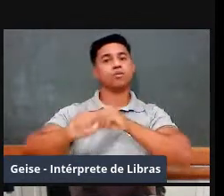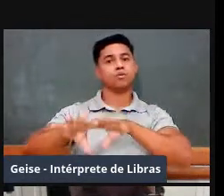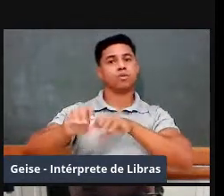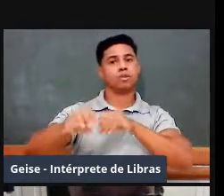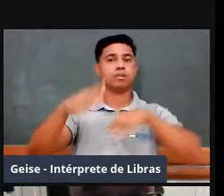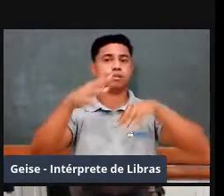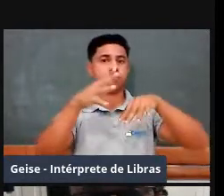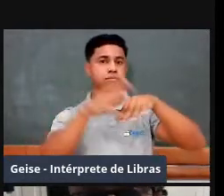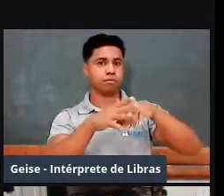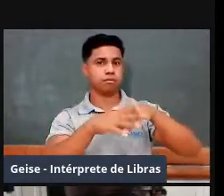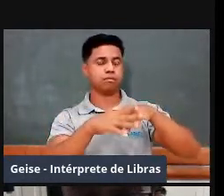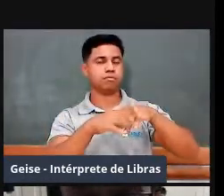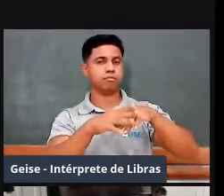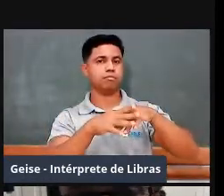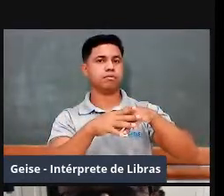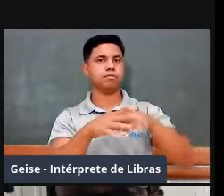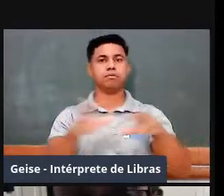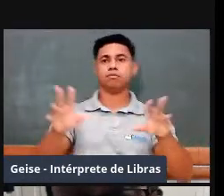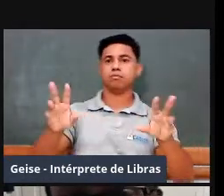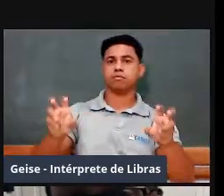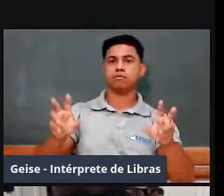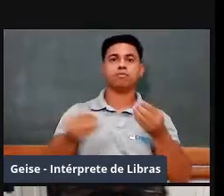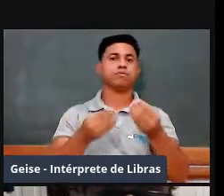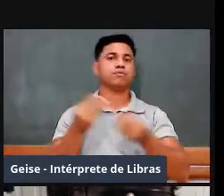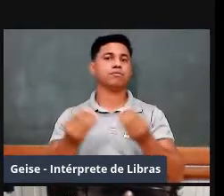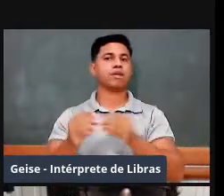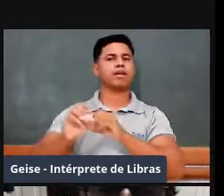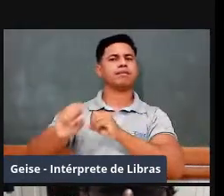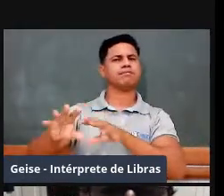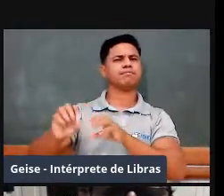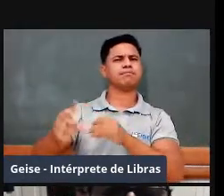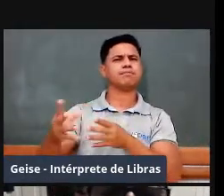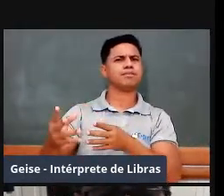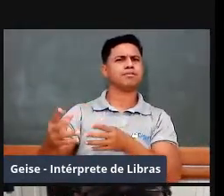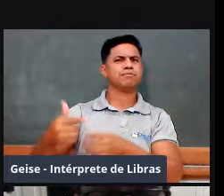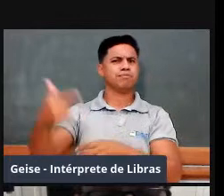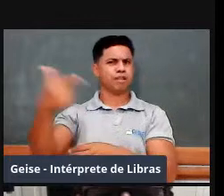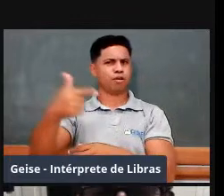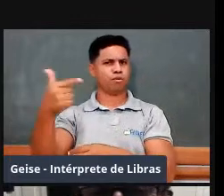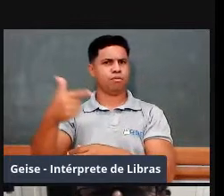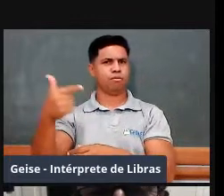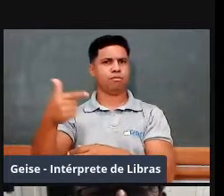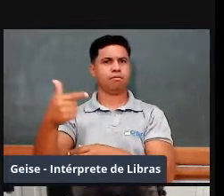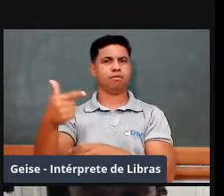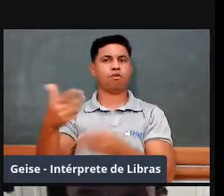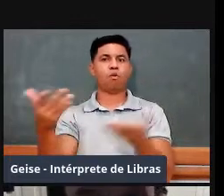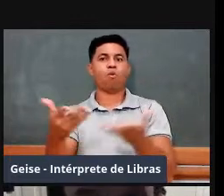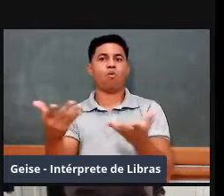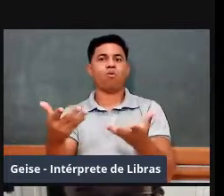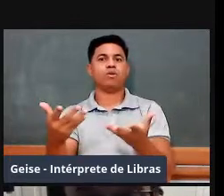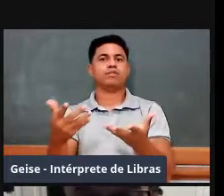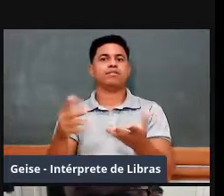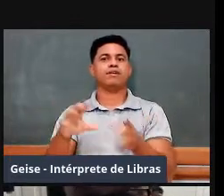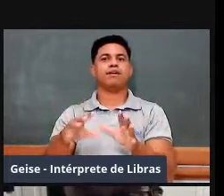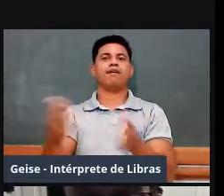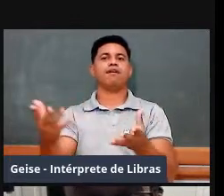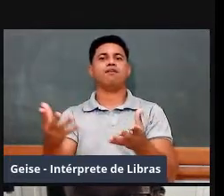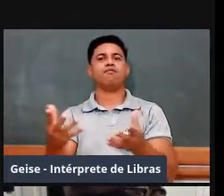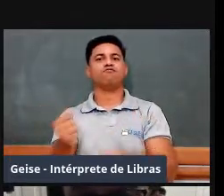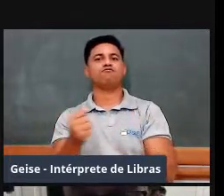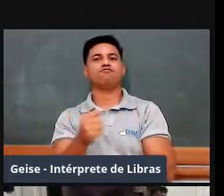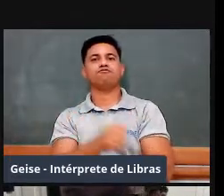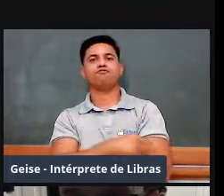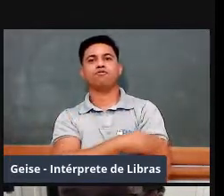no chamado antigo ensino secundário, hoje correspondente ao fundamental 2 e